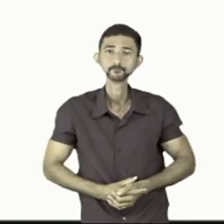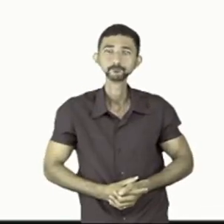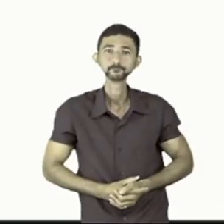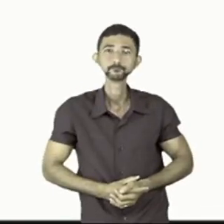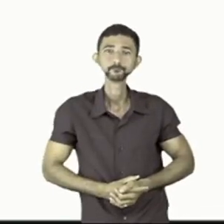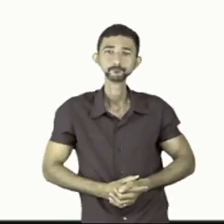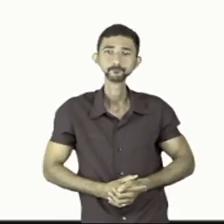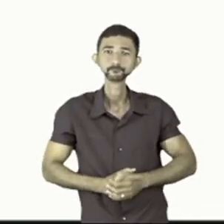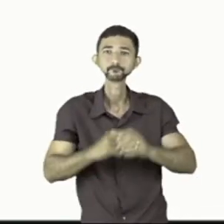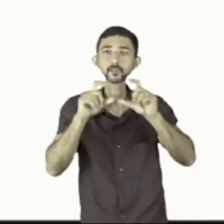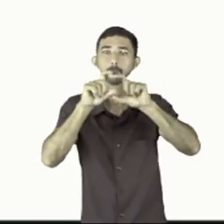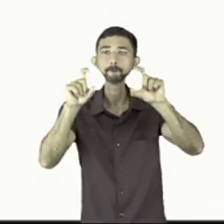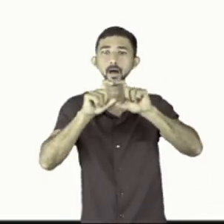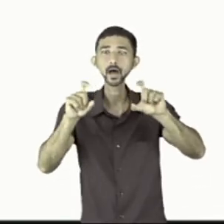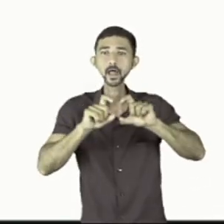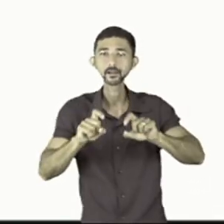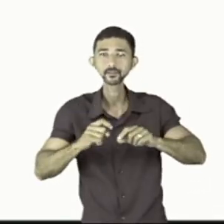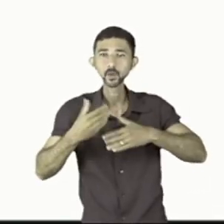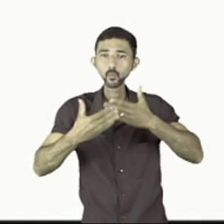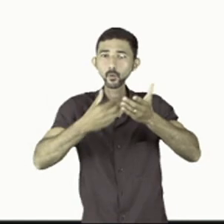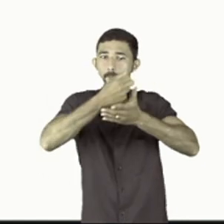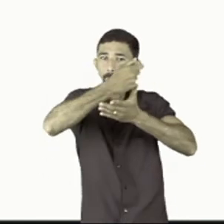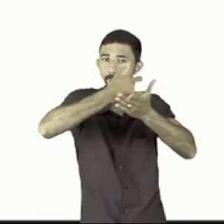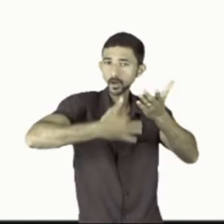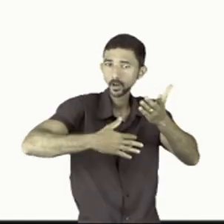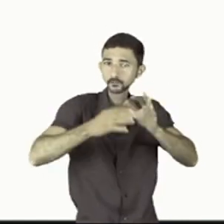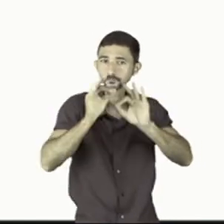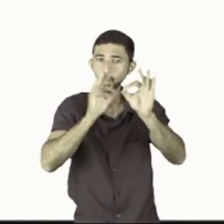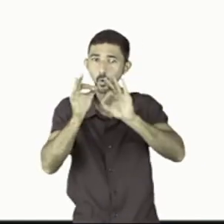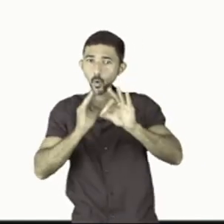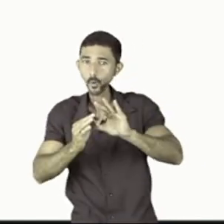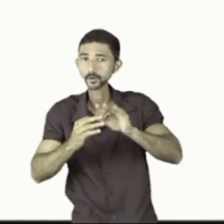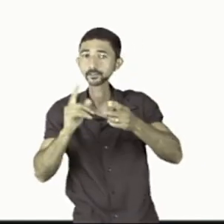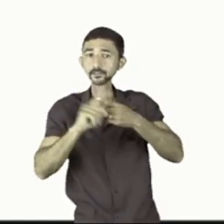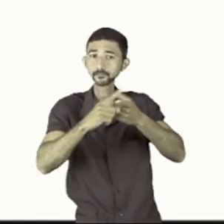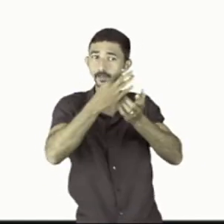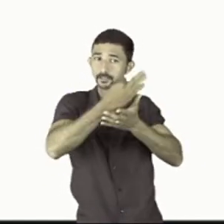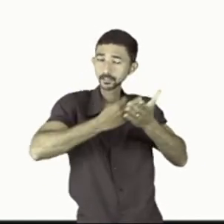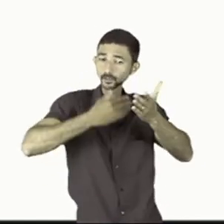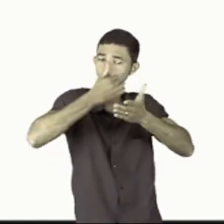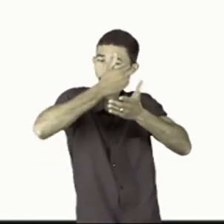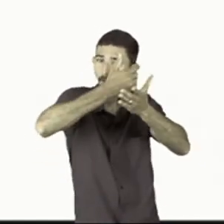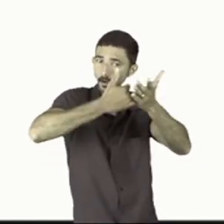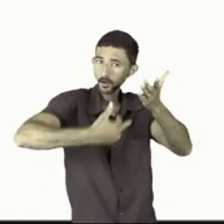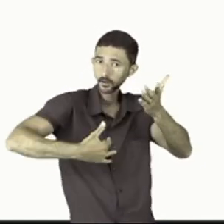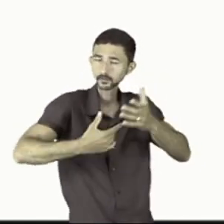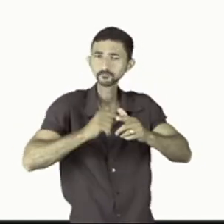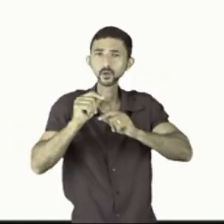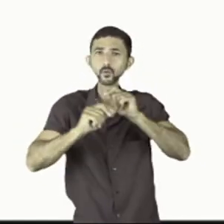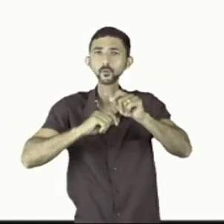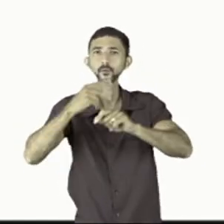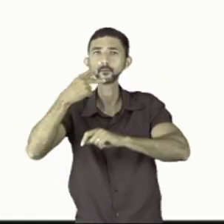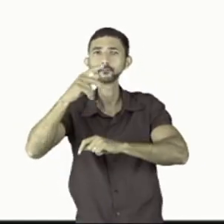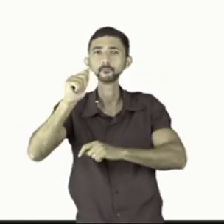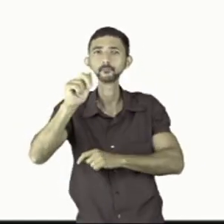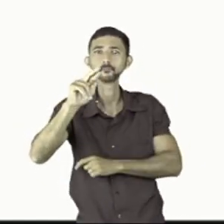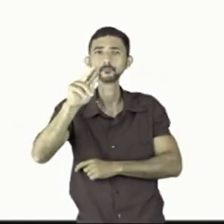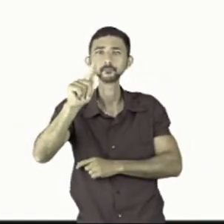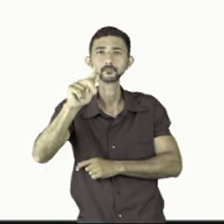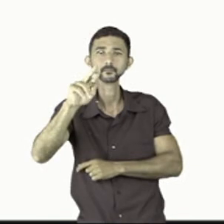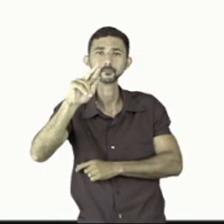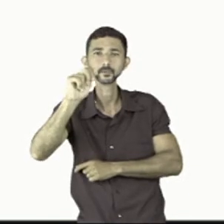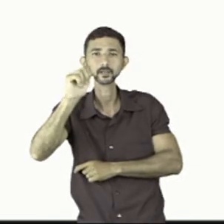a paragrafação ela organiza a progressão textual o que que é paragrafação